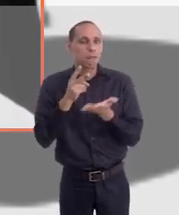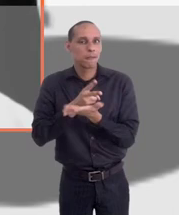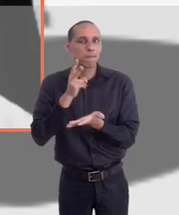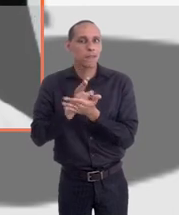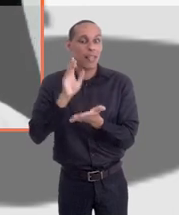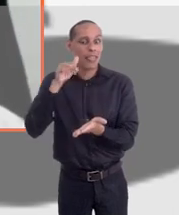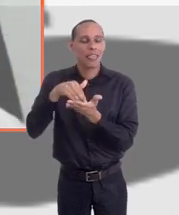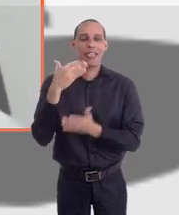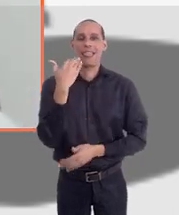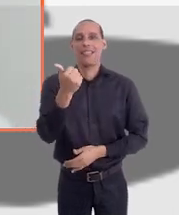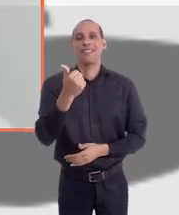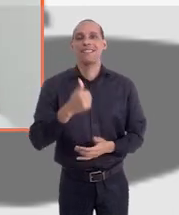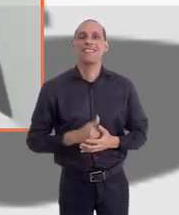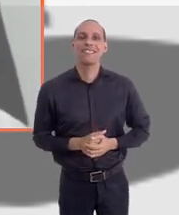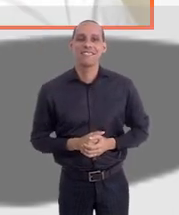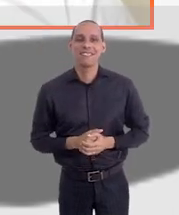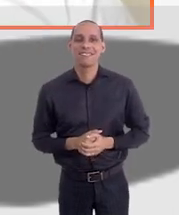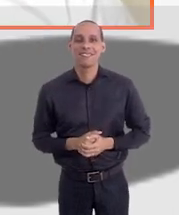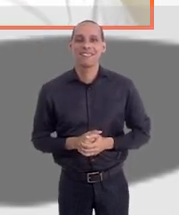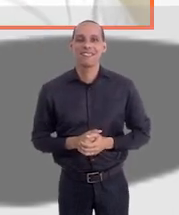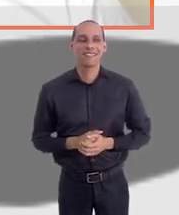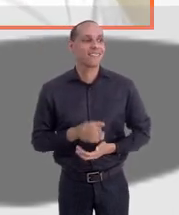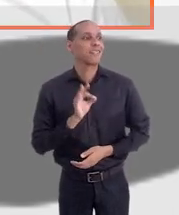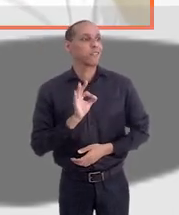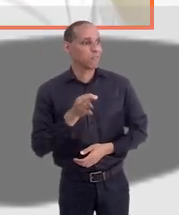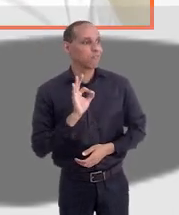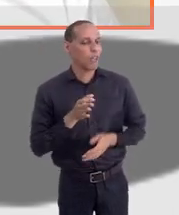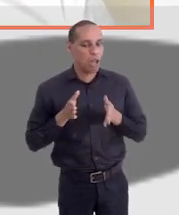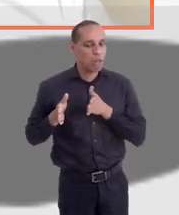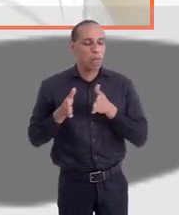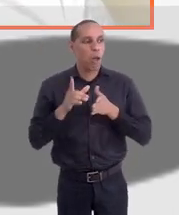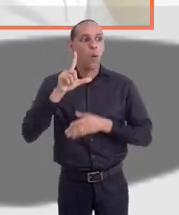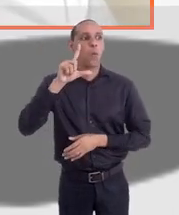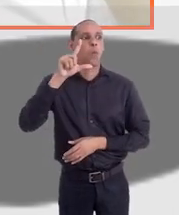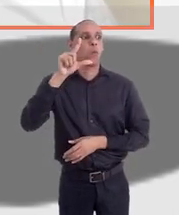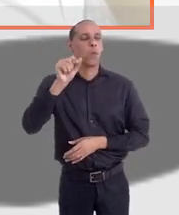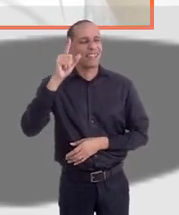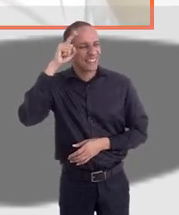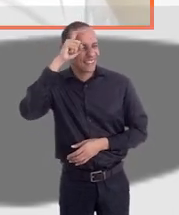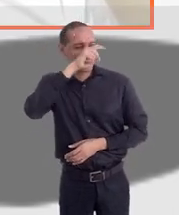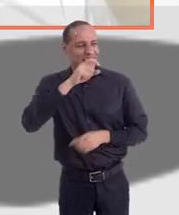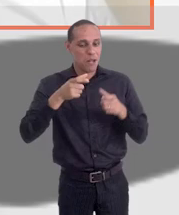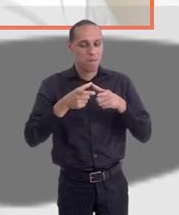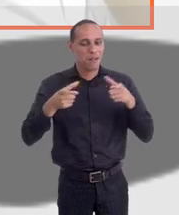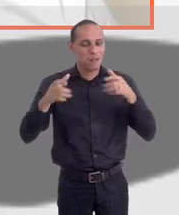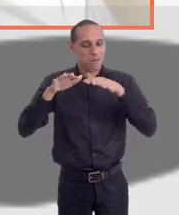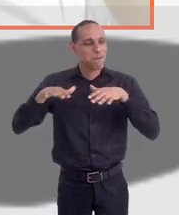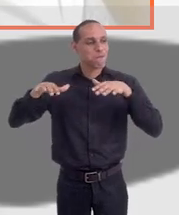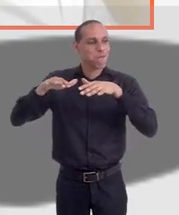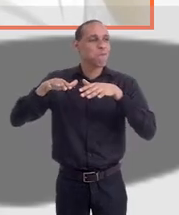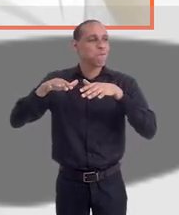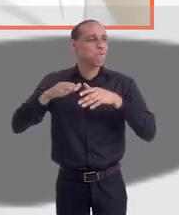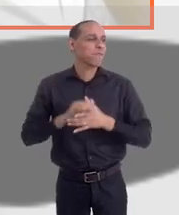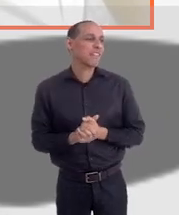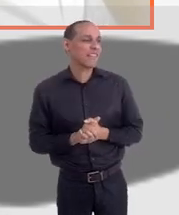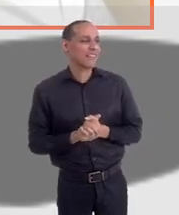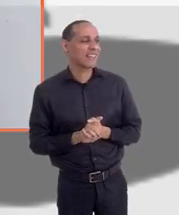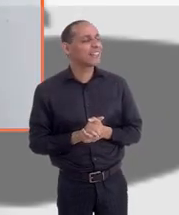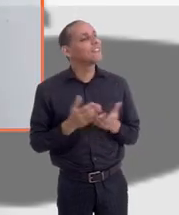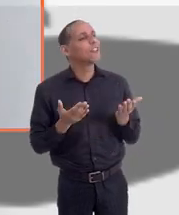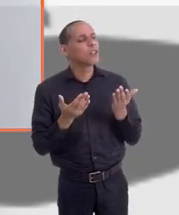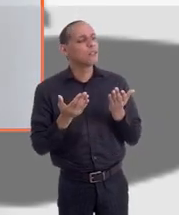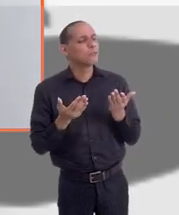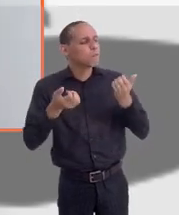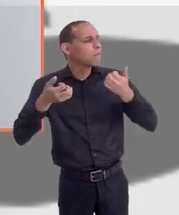depois perdura até a convocação. É um caminho longo, árduo para a maioria, né, Alexandre, dos candidatos.